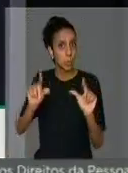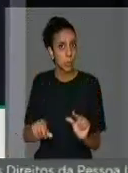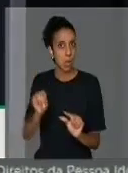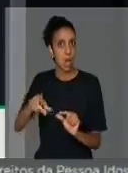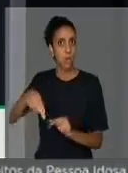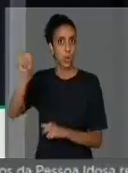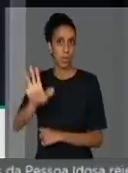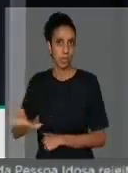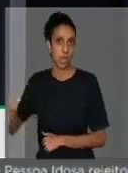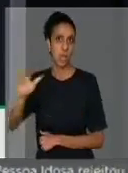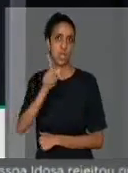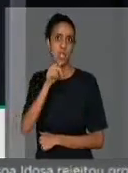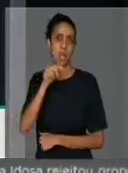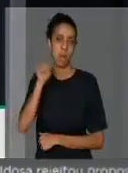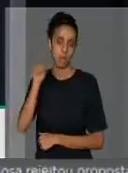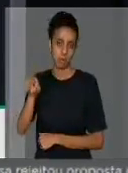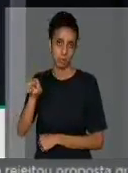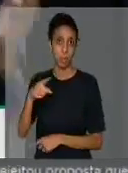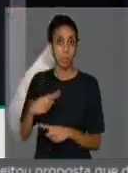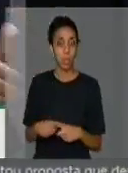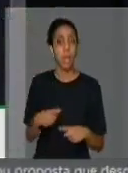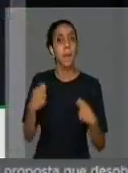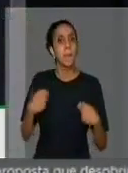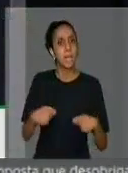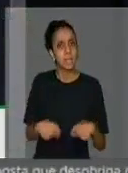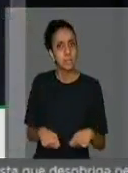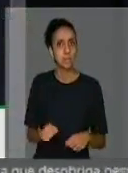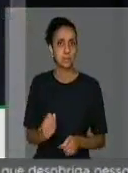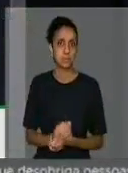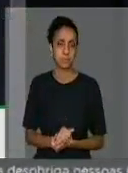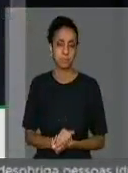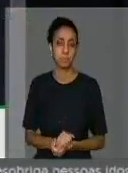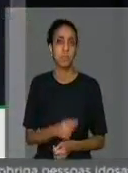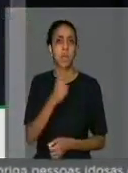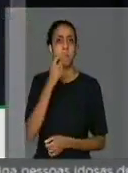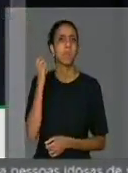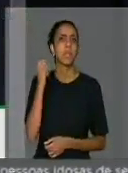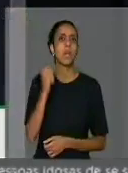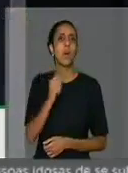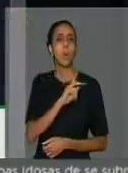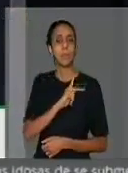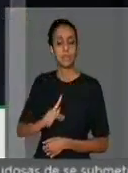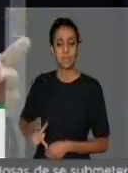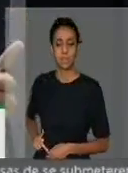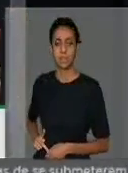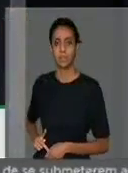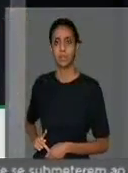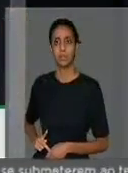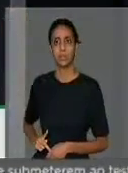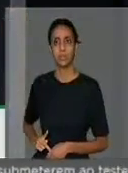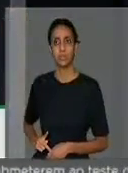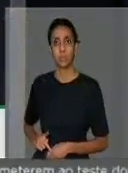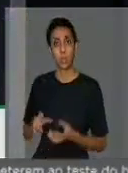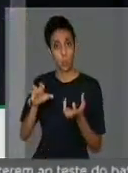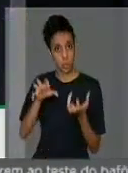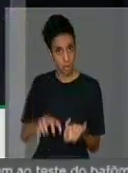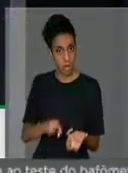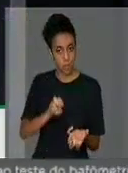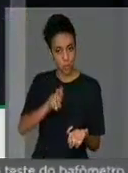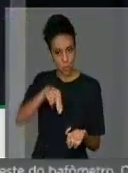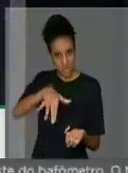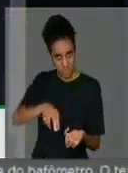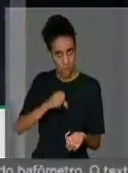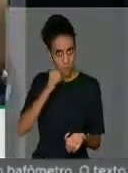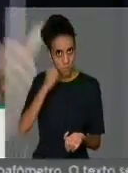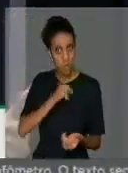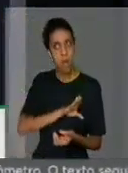Nordeste brasileiro, que é necessário sim. Há poucos dias, o presidente do Congresso Nacional, o senador Anilson Oliveira, esteve no Ceará com o